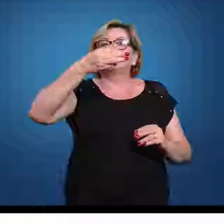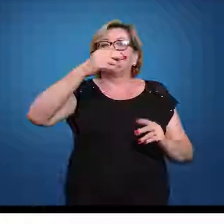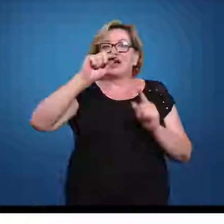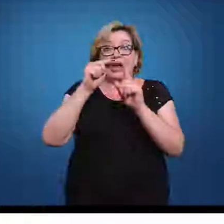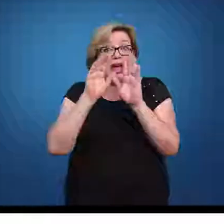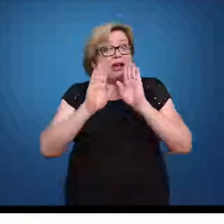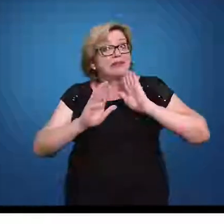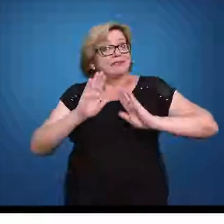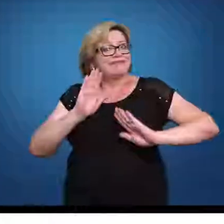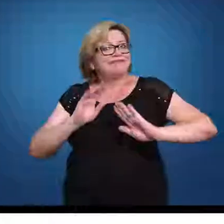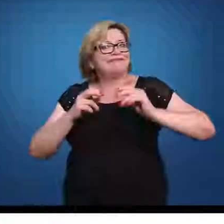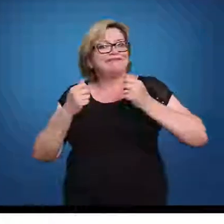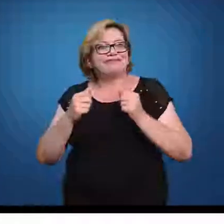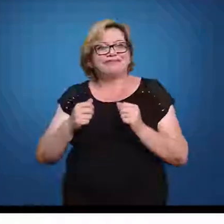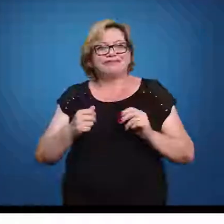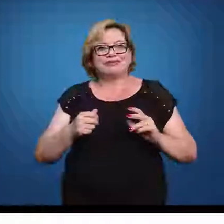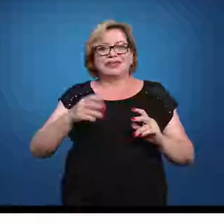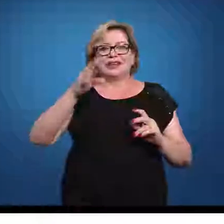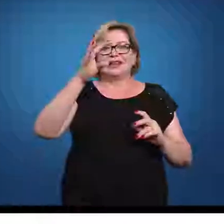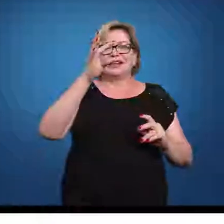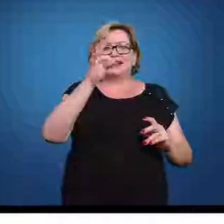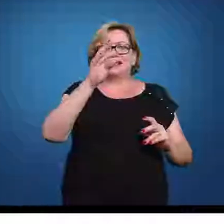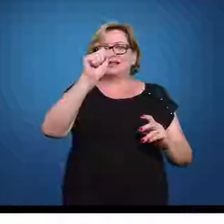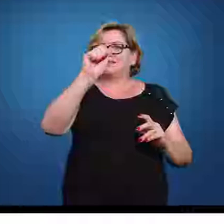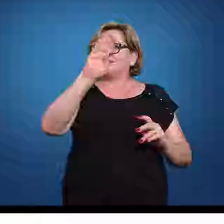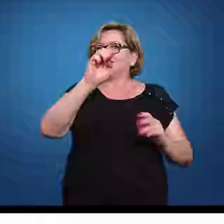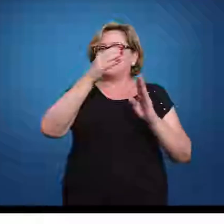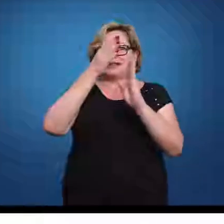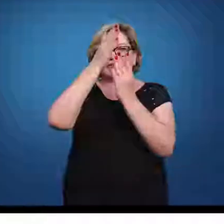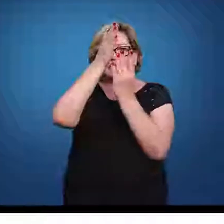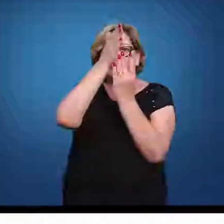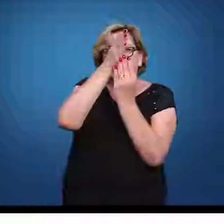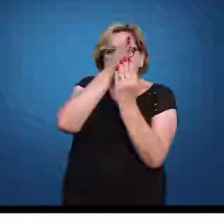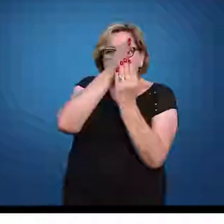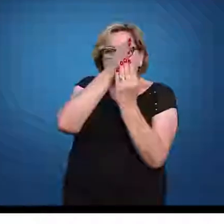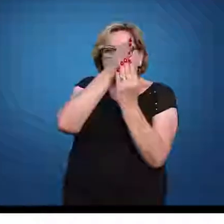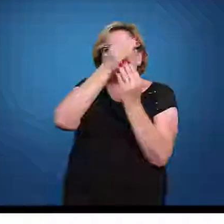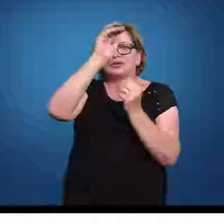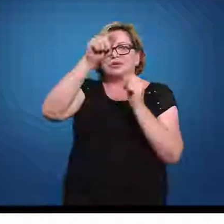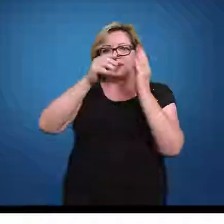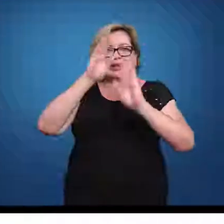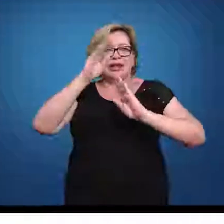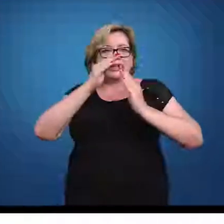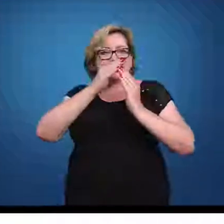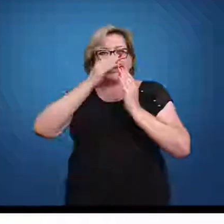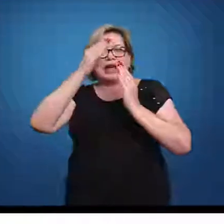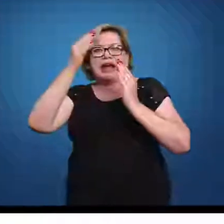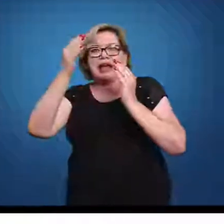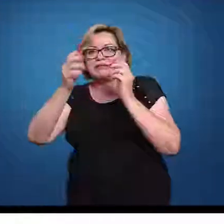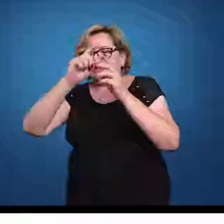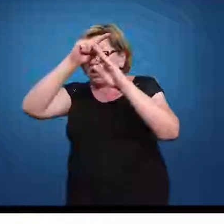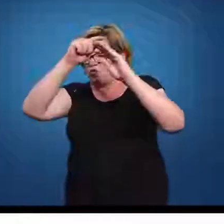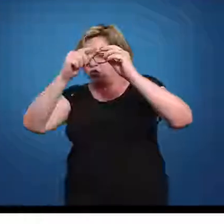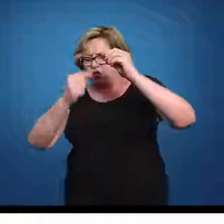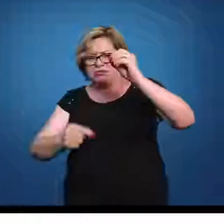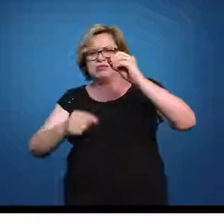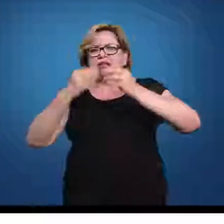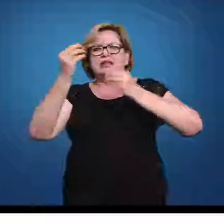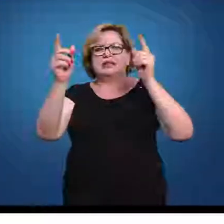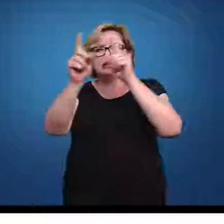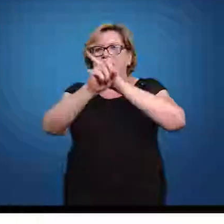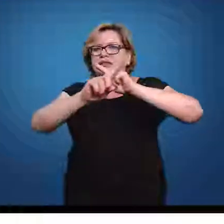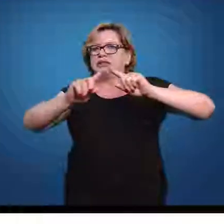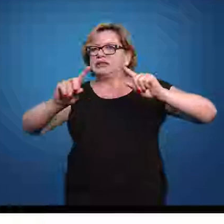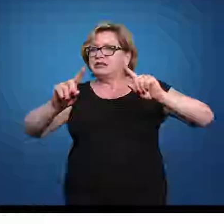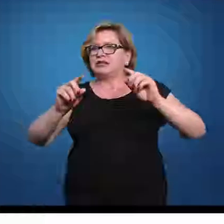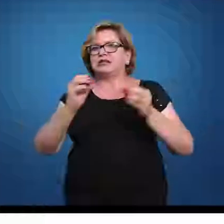cuidado. A tabela foi construída para ter da área do meio, do centro, da média, até o número que você procura. E não